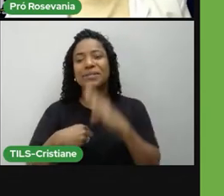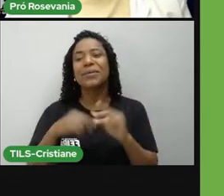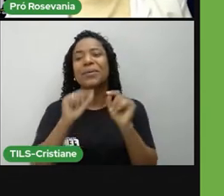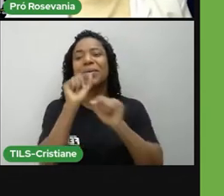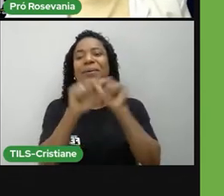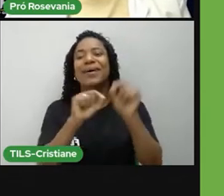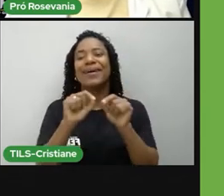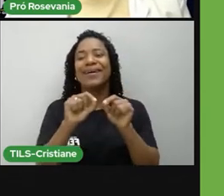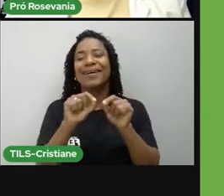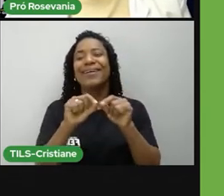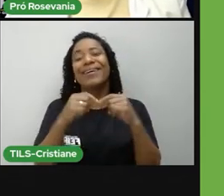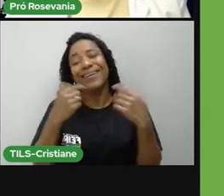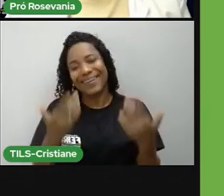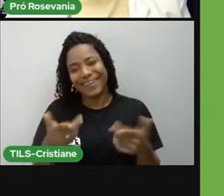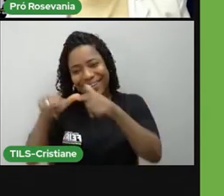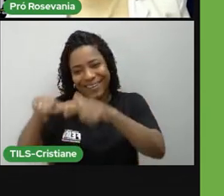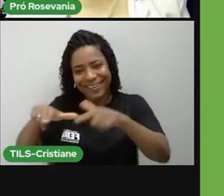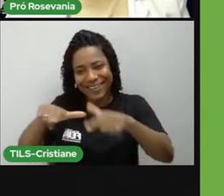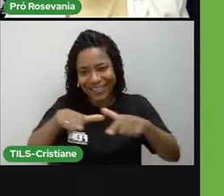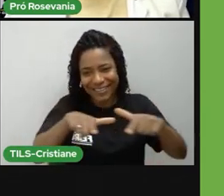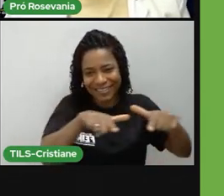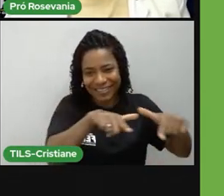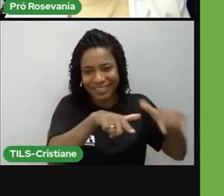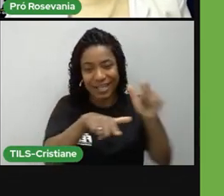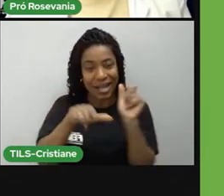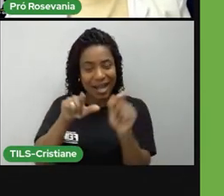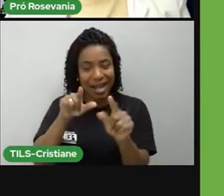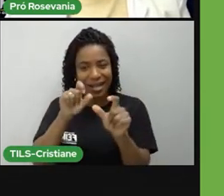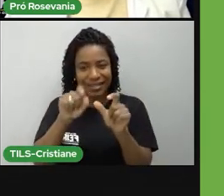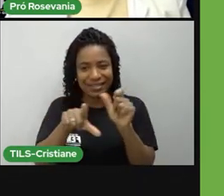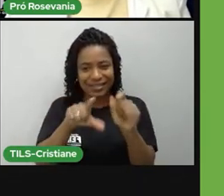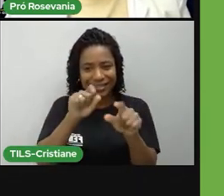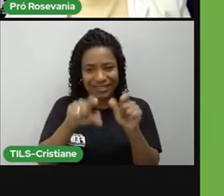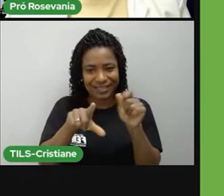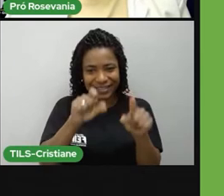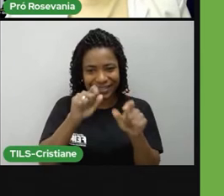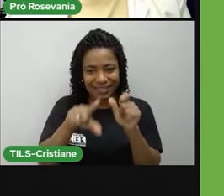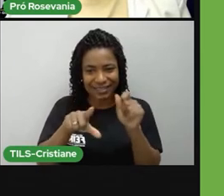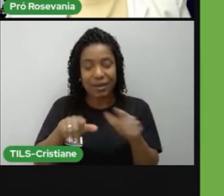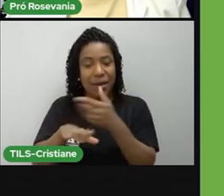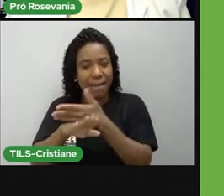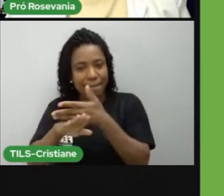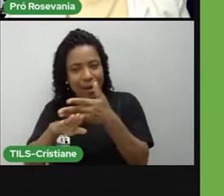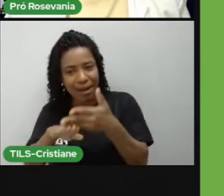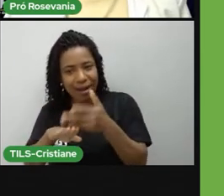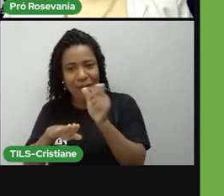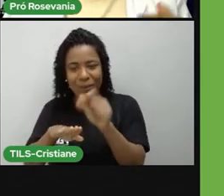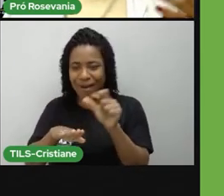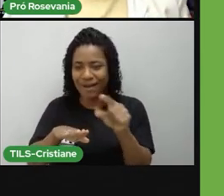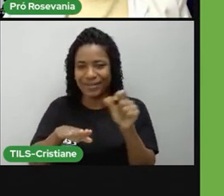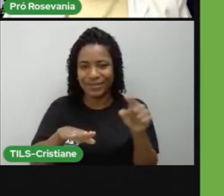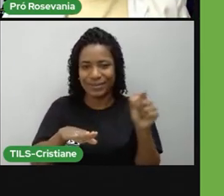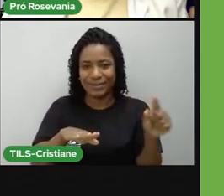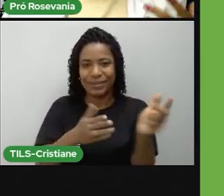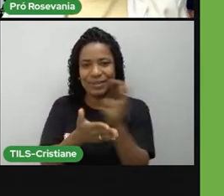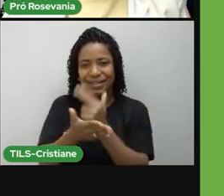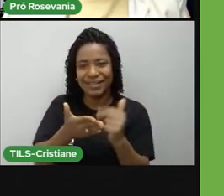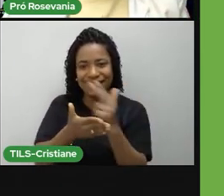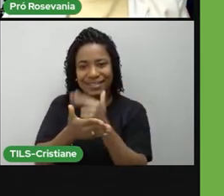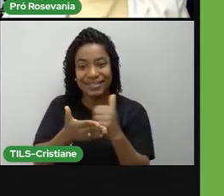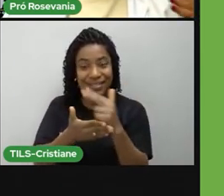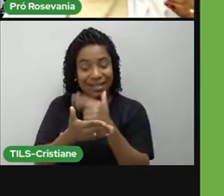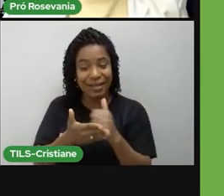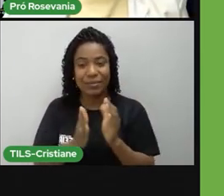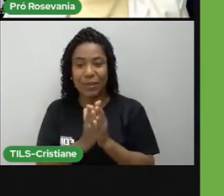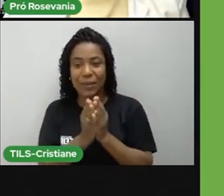verdadeiras obras de artes, né, pintadas em azul, por isso que recebeu até o nome, normalmente era branco, pintado em azul, e eram cenas que